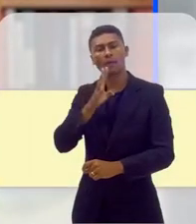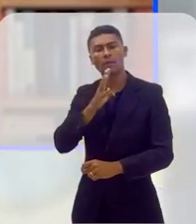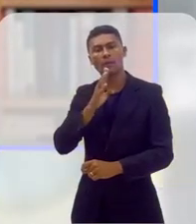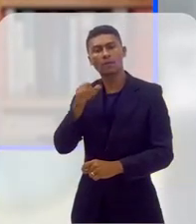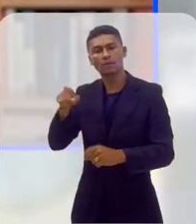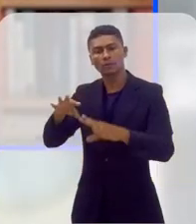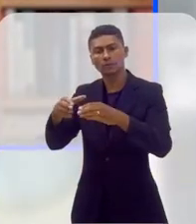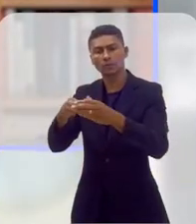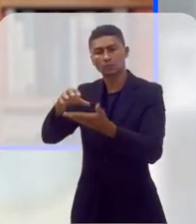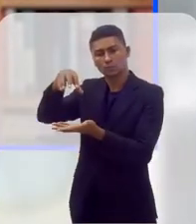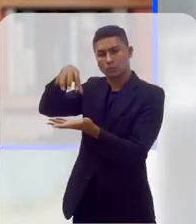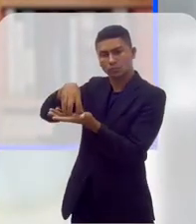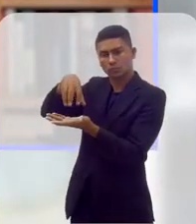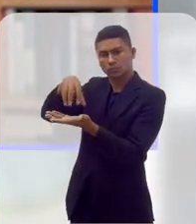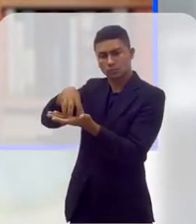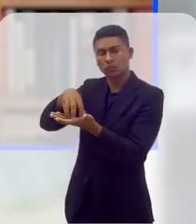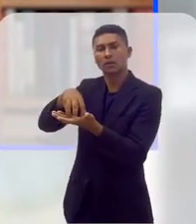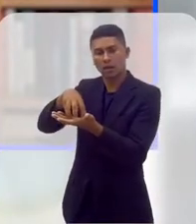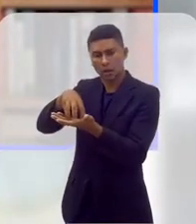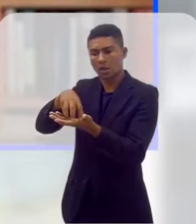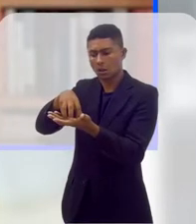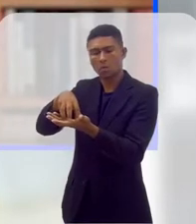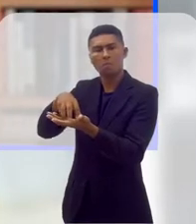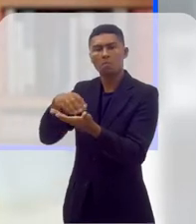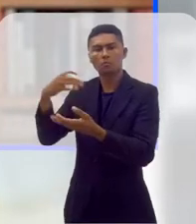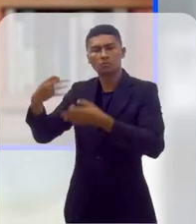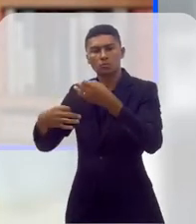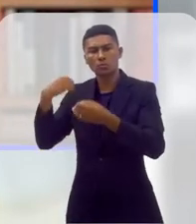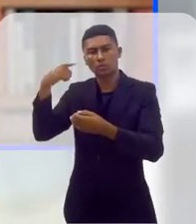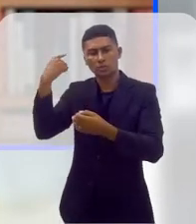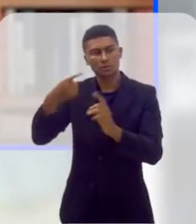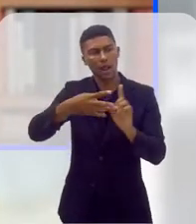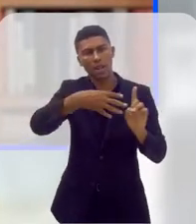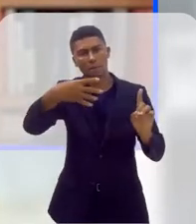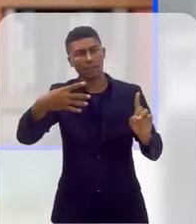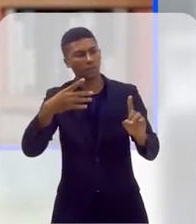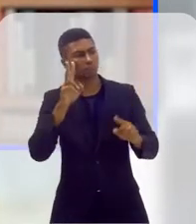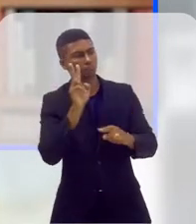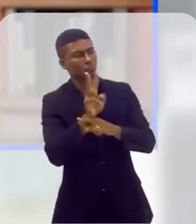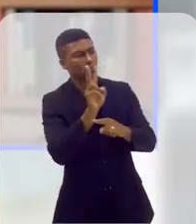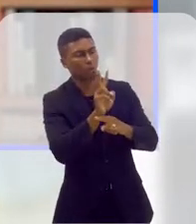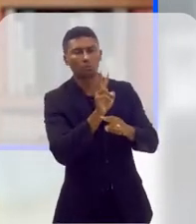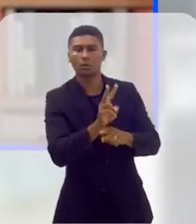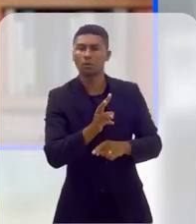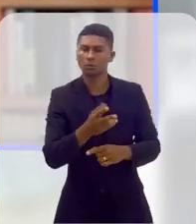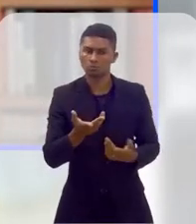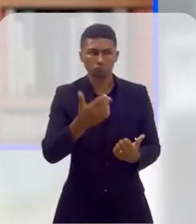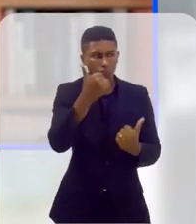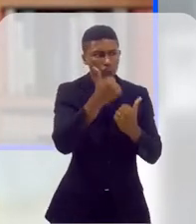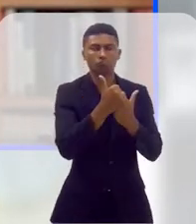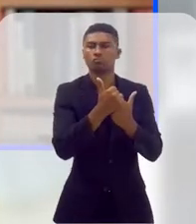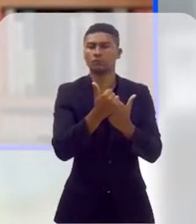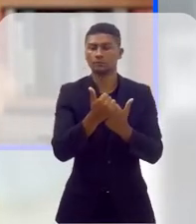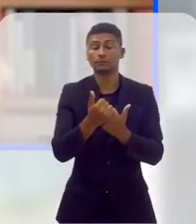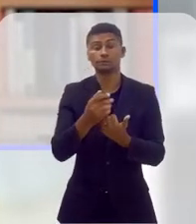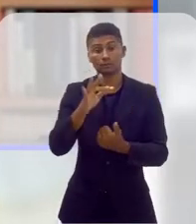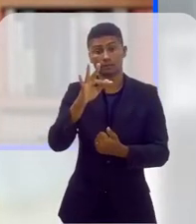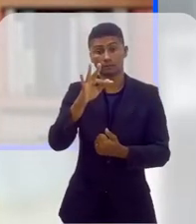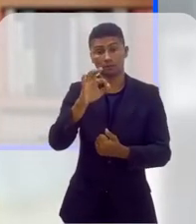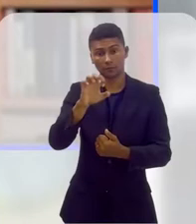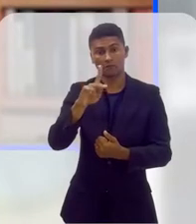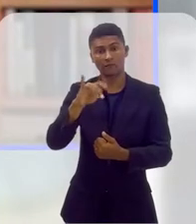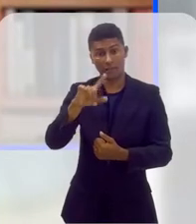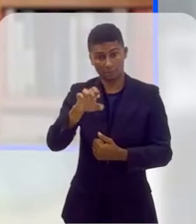LGBTQIA+, de Niterói. Eu gostaria de falar com o Felipe. Felipe, quais são